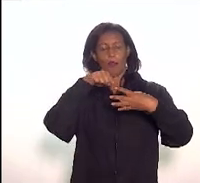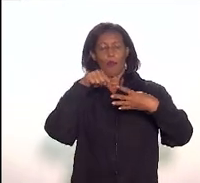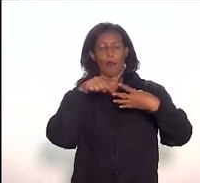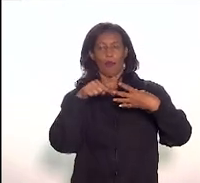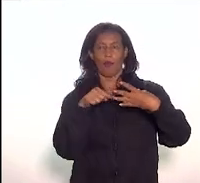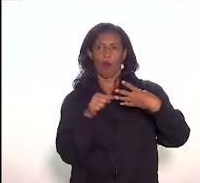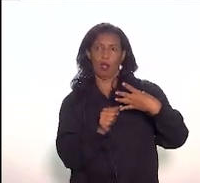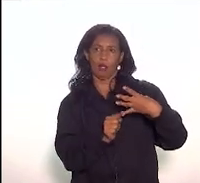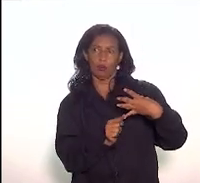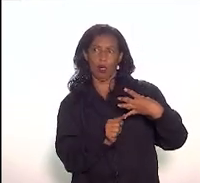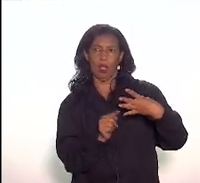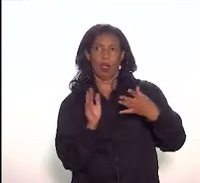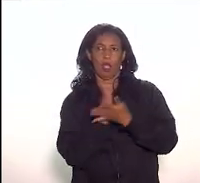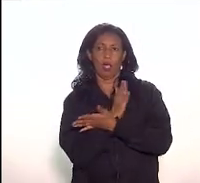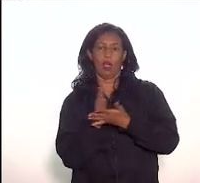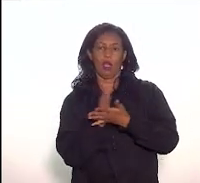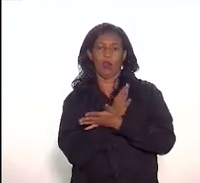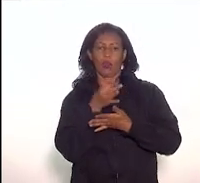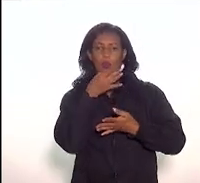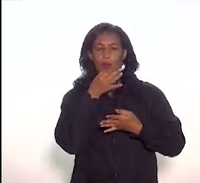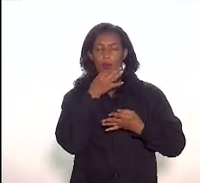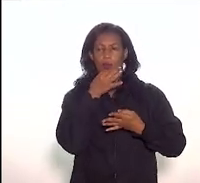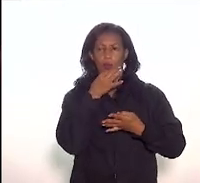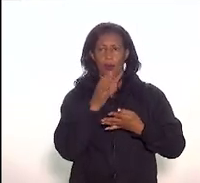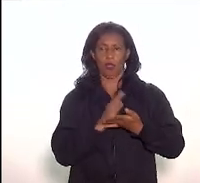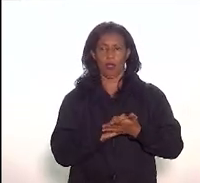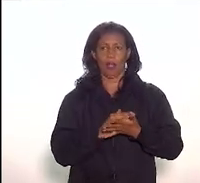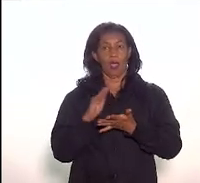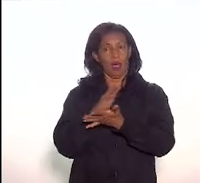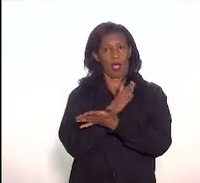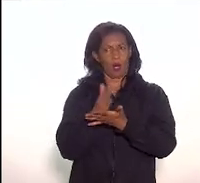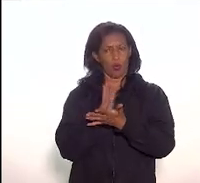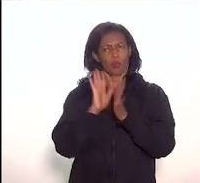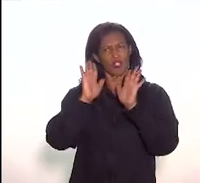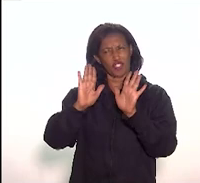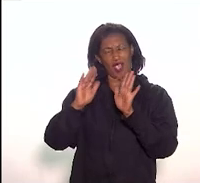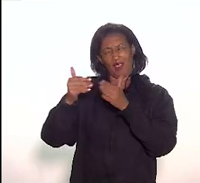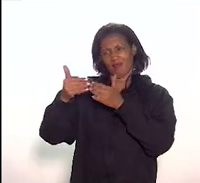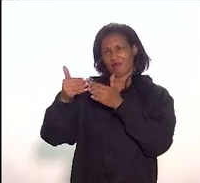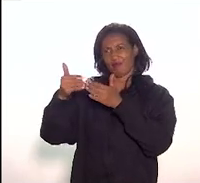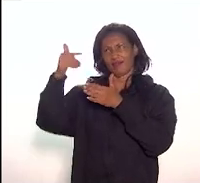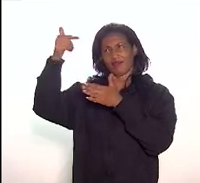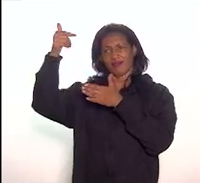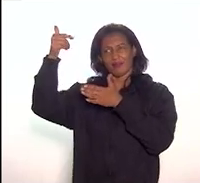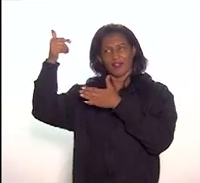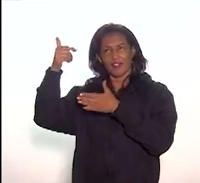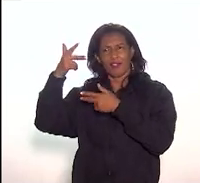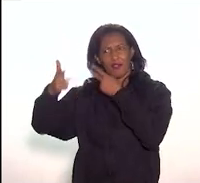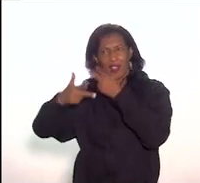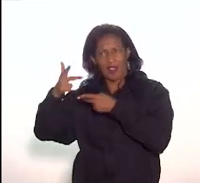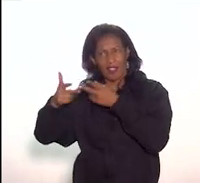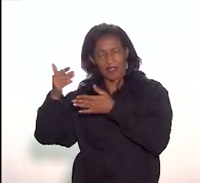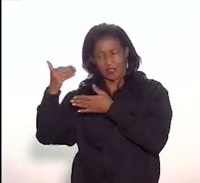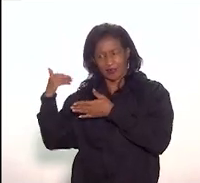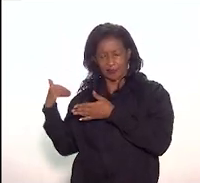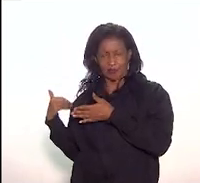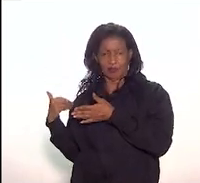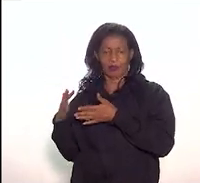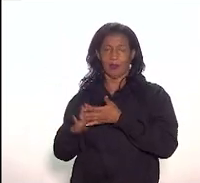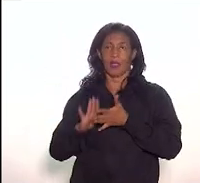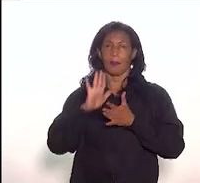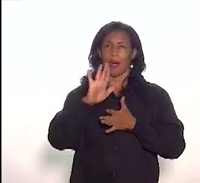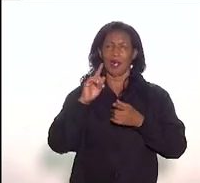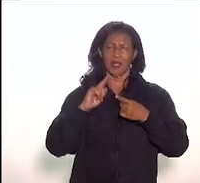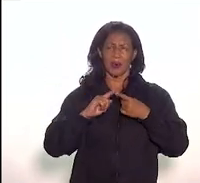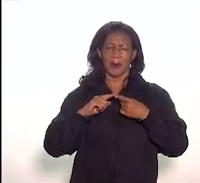projeto de lei ora em discussão. Algumas questões já foram até colocadas, então, preocupa-nos, por exemplo,